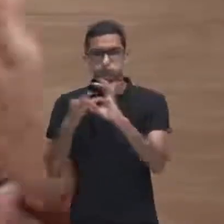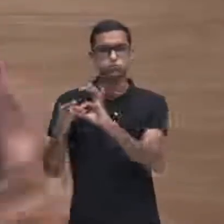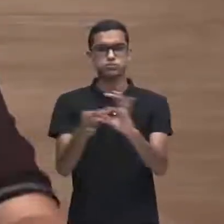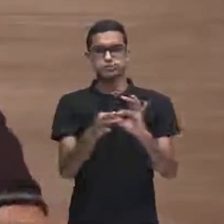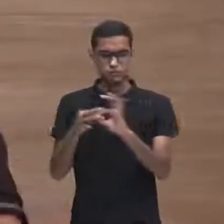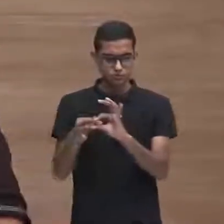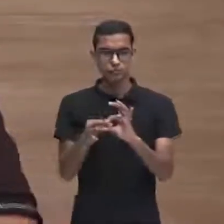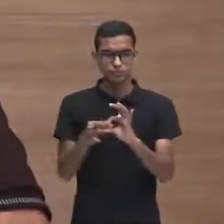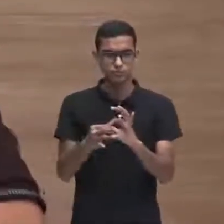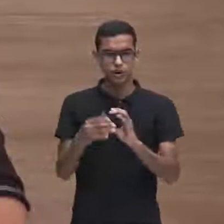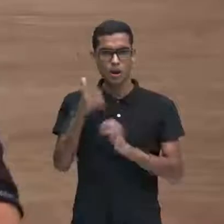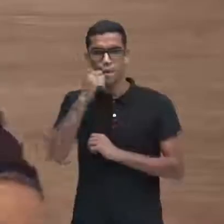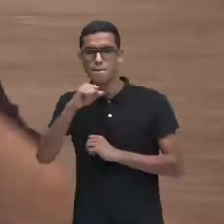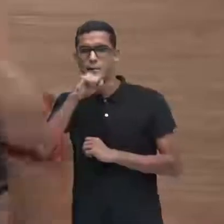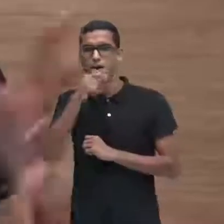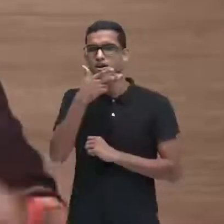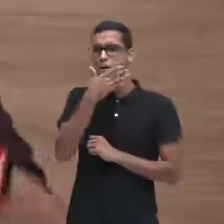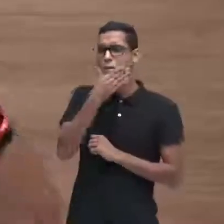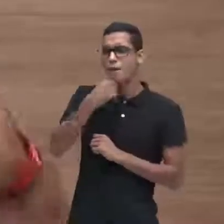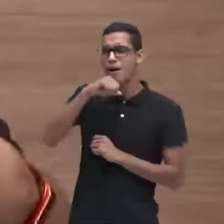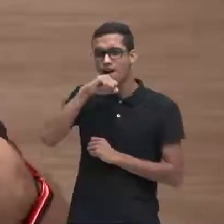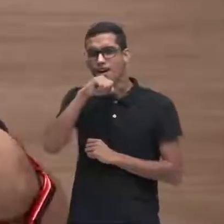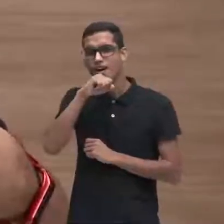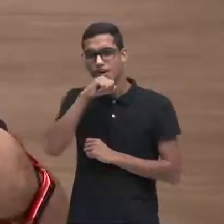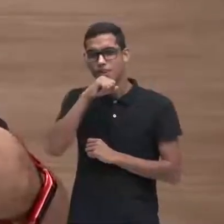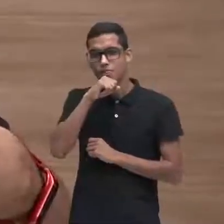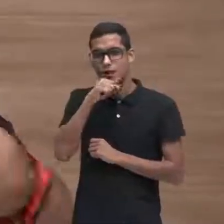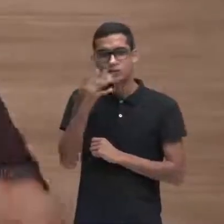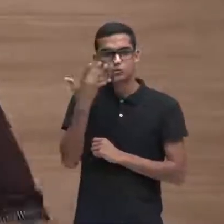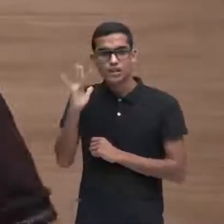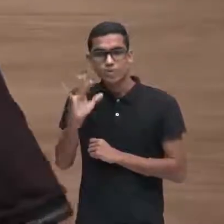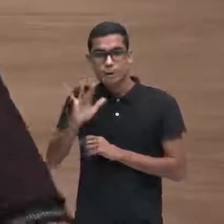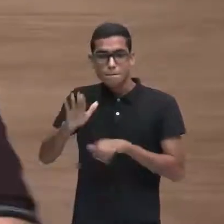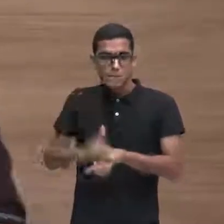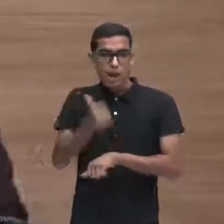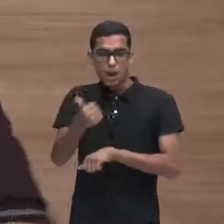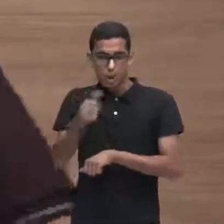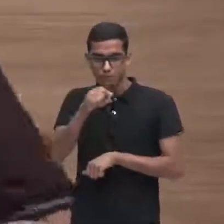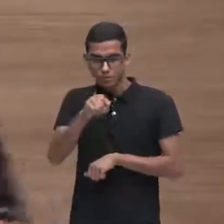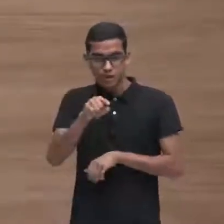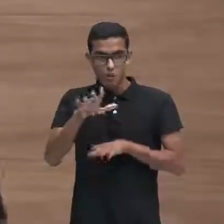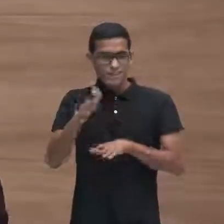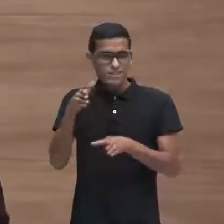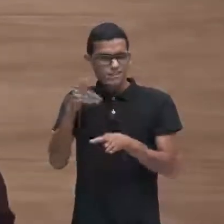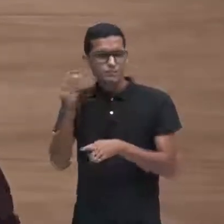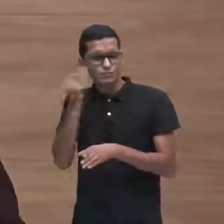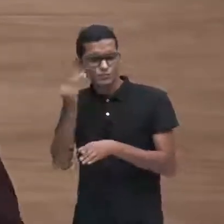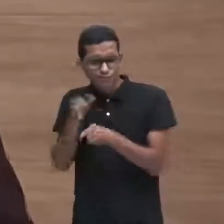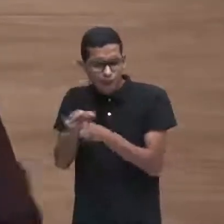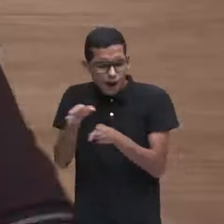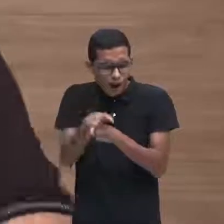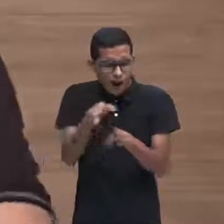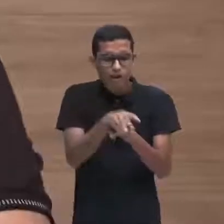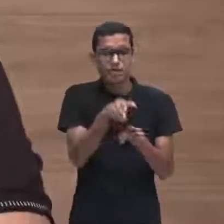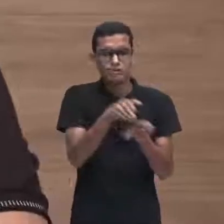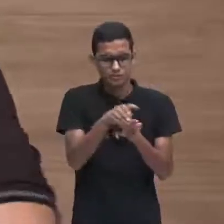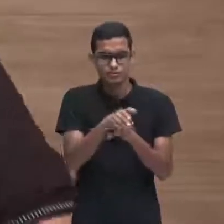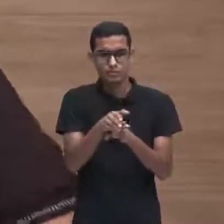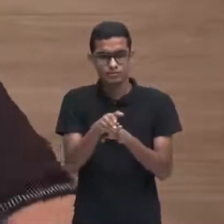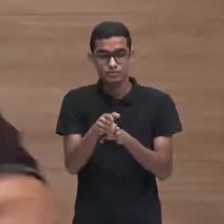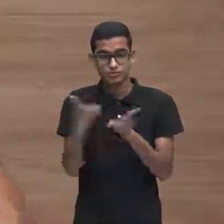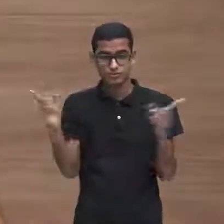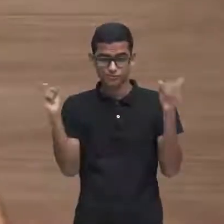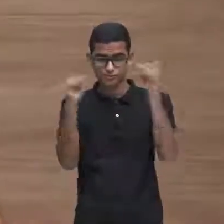pai e sua mãe vai saber o que é melhor para você, eles tentam, porque ser pai e ser mãe é um processo de descoberta, não tem uma